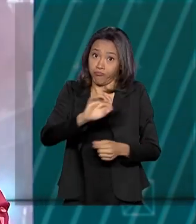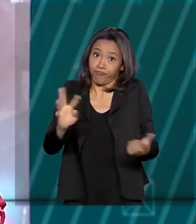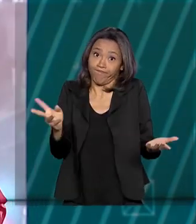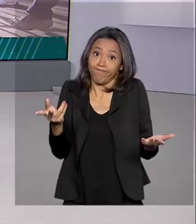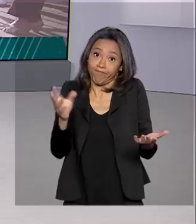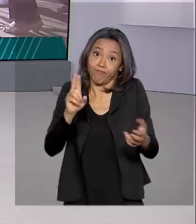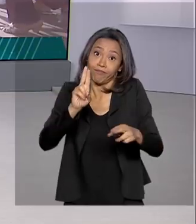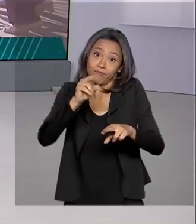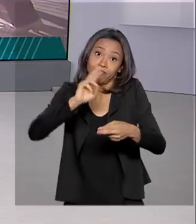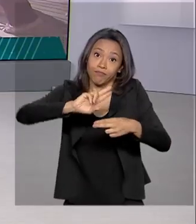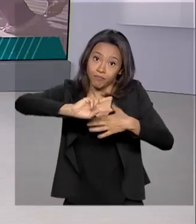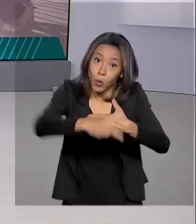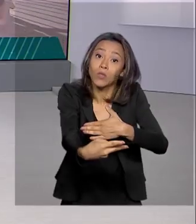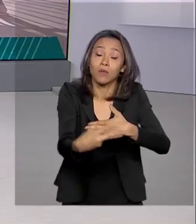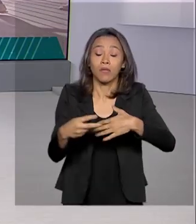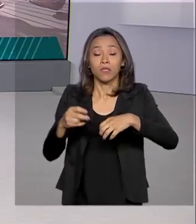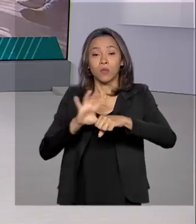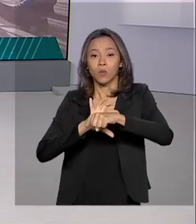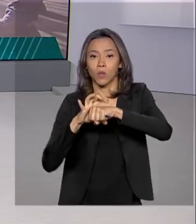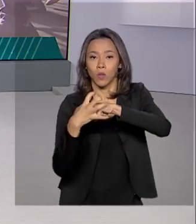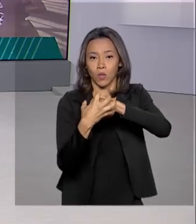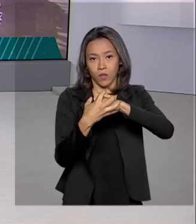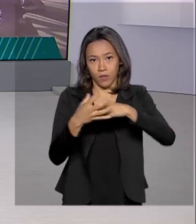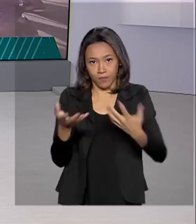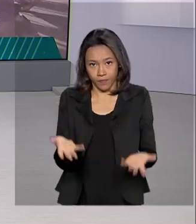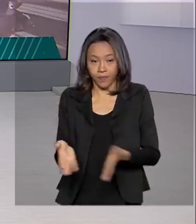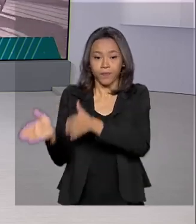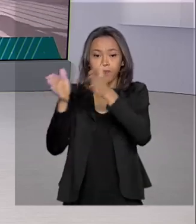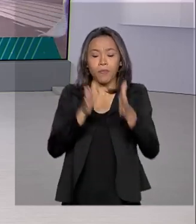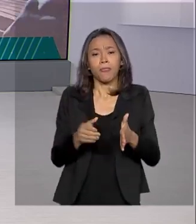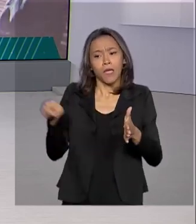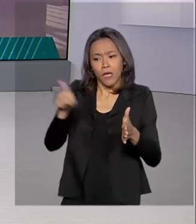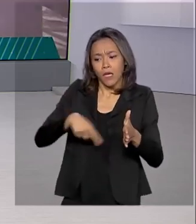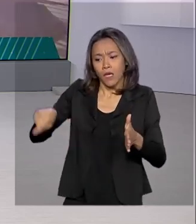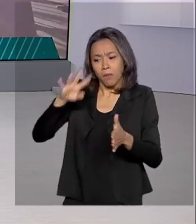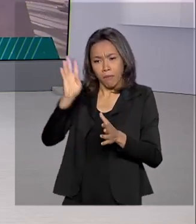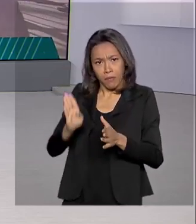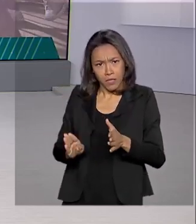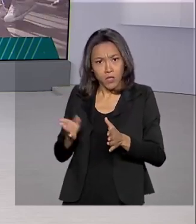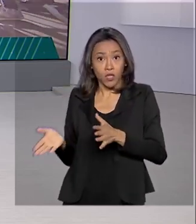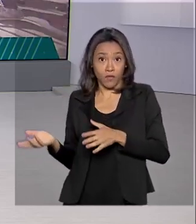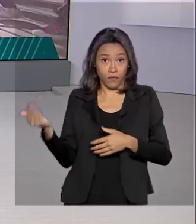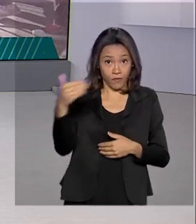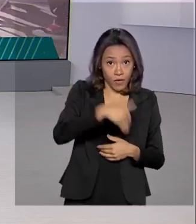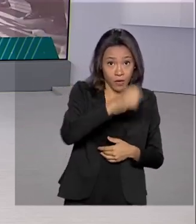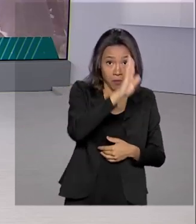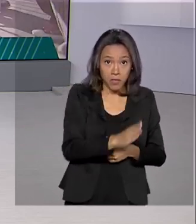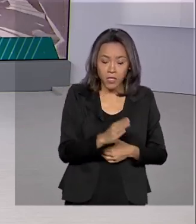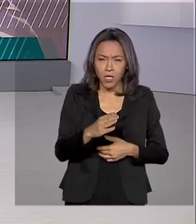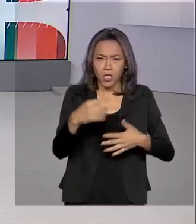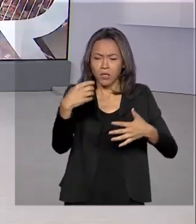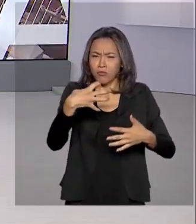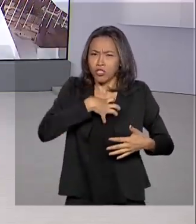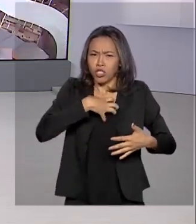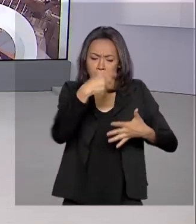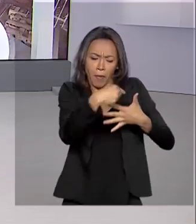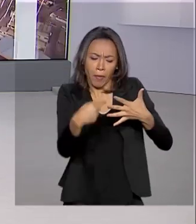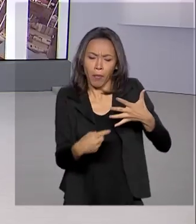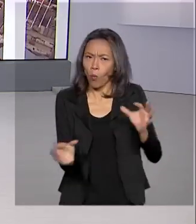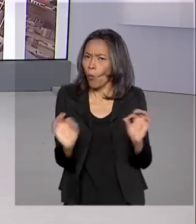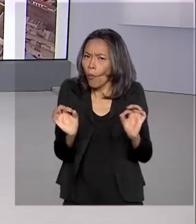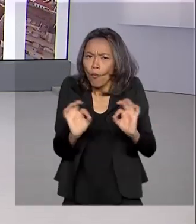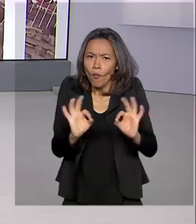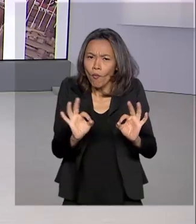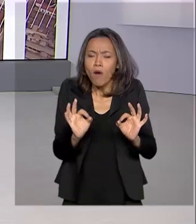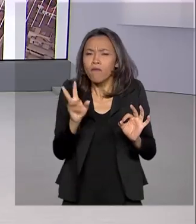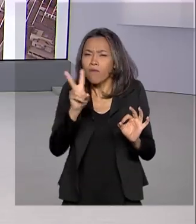coronavírus. E os brasileiros que vieram da China permanecem sem sintomas da doença. Você vai saber agora como